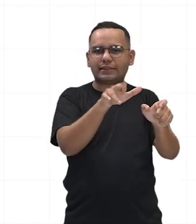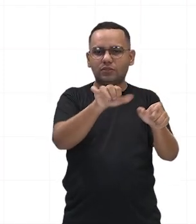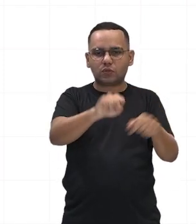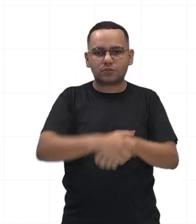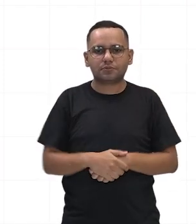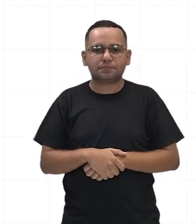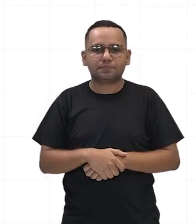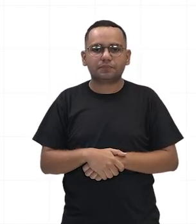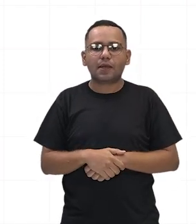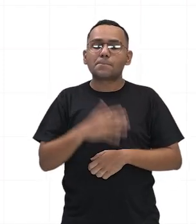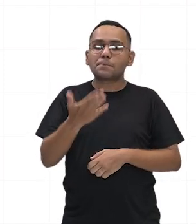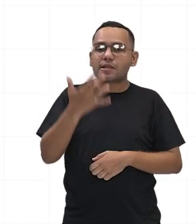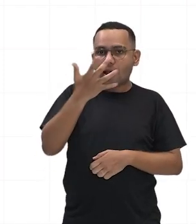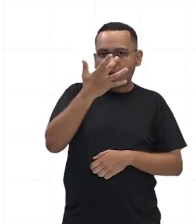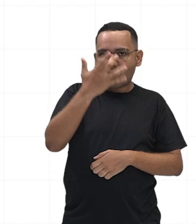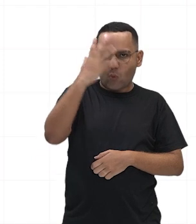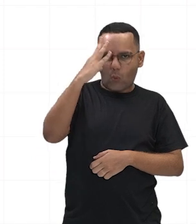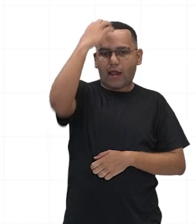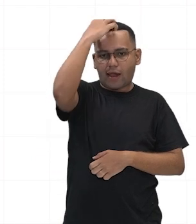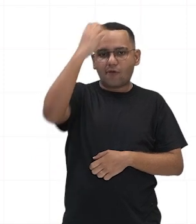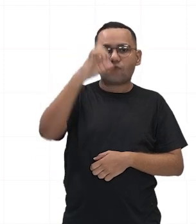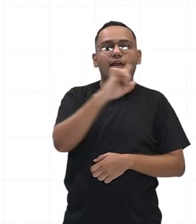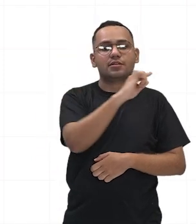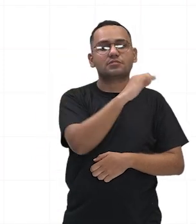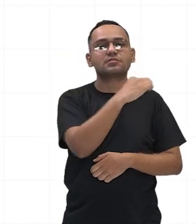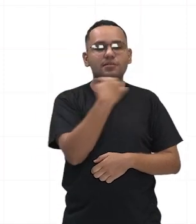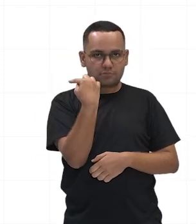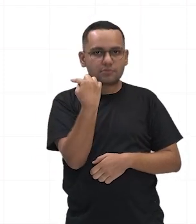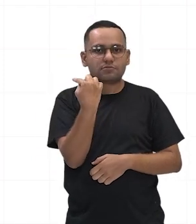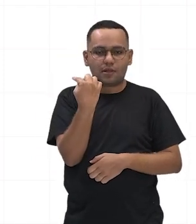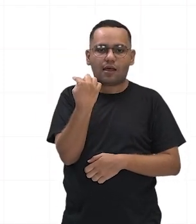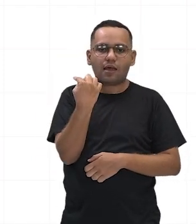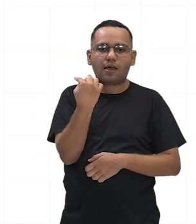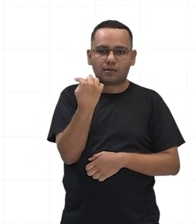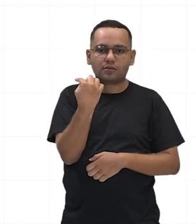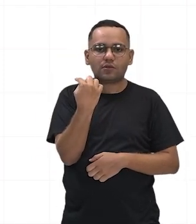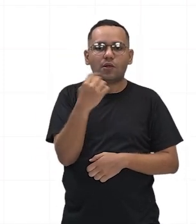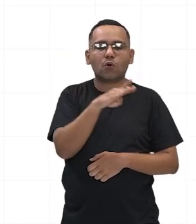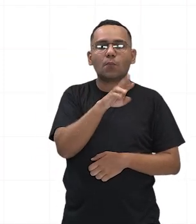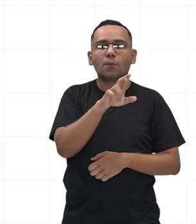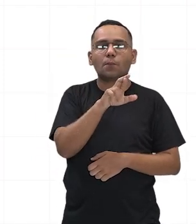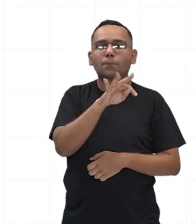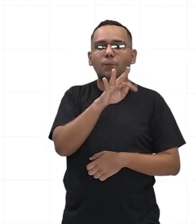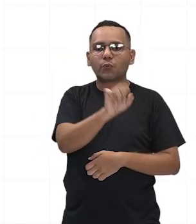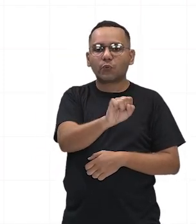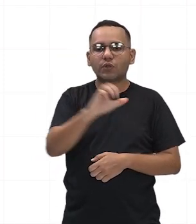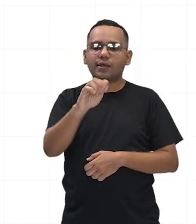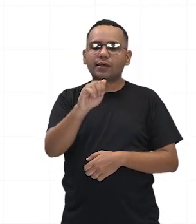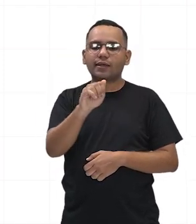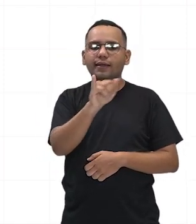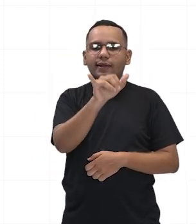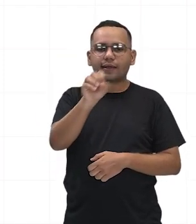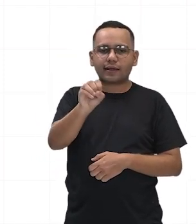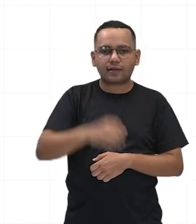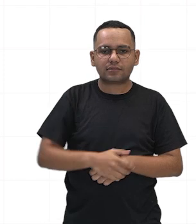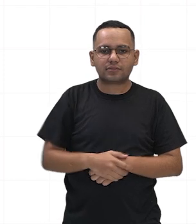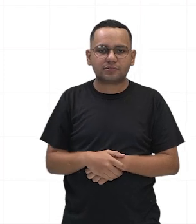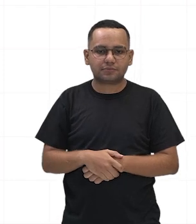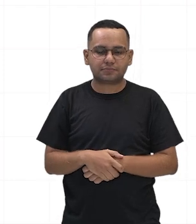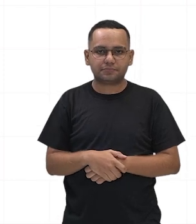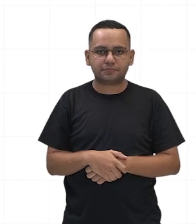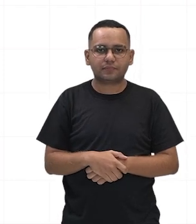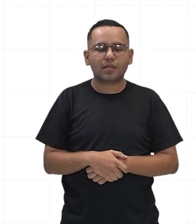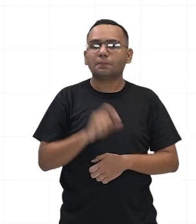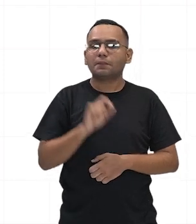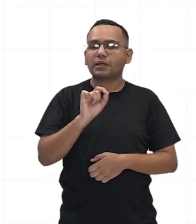assassinado por uma conspiração liderada por Brutus e Cássio, que se diziam dispostos a salvar a república.